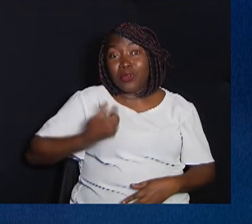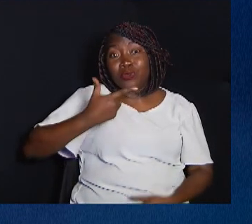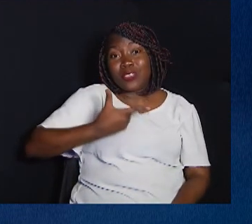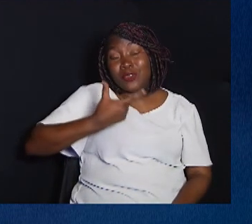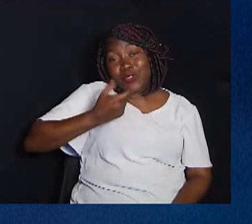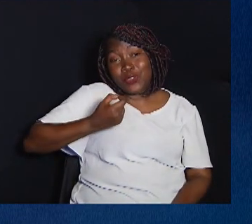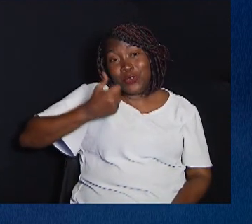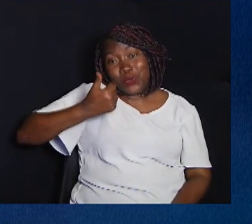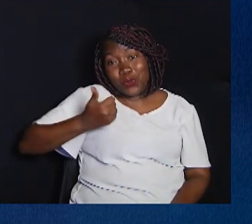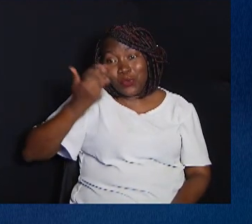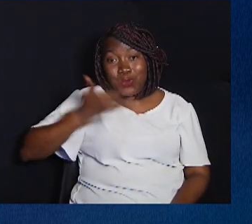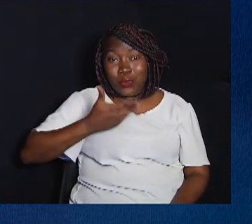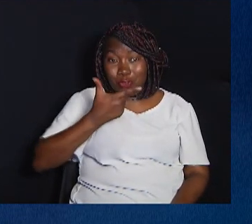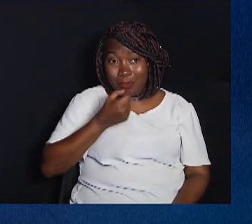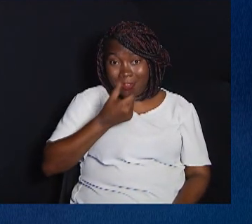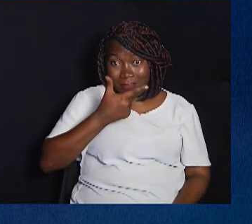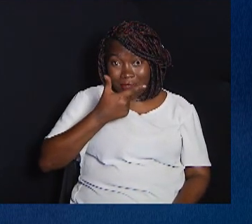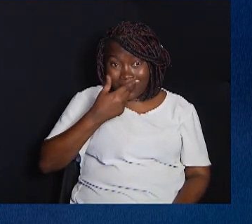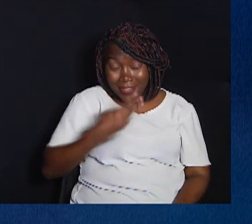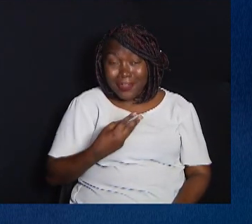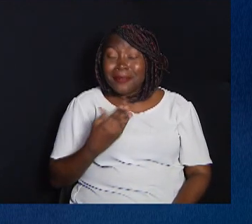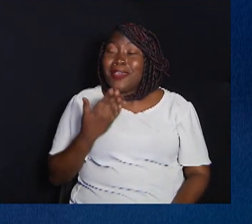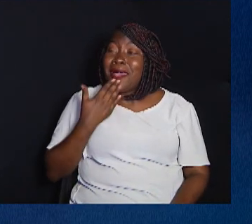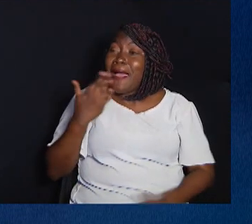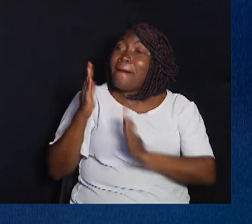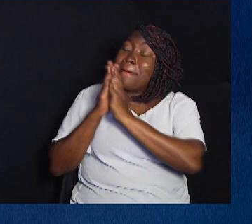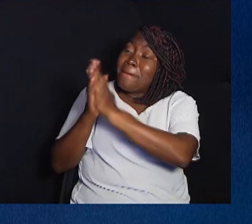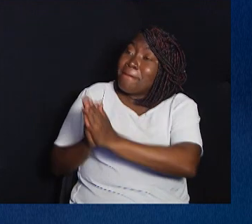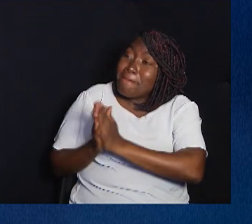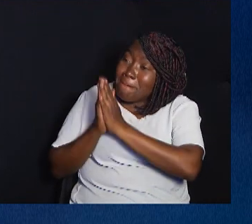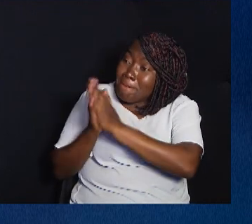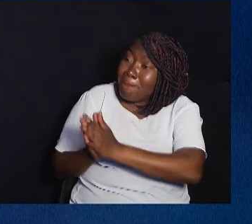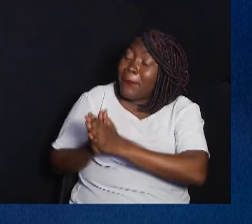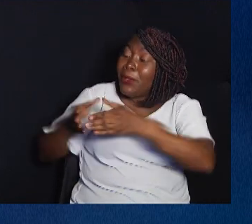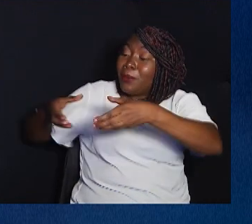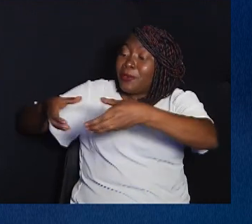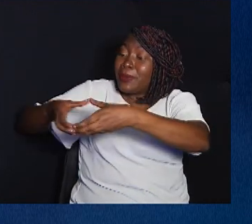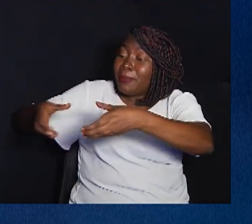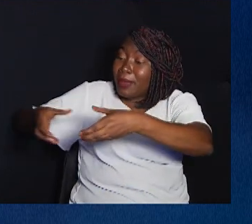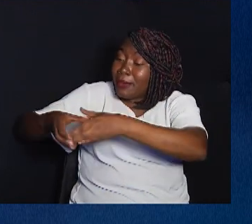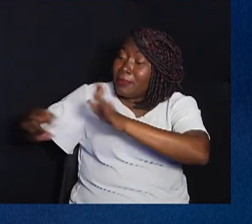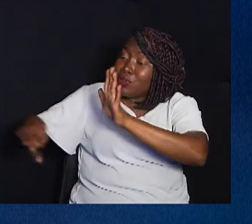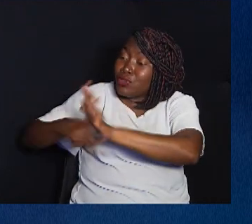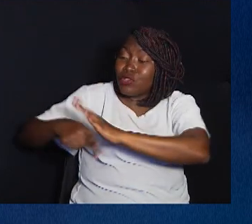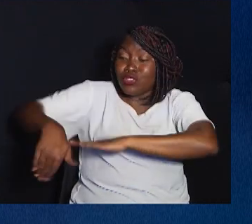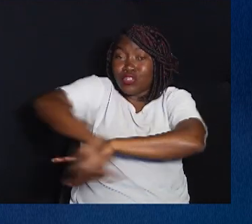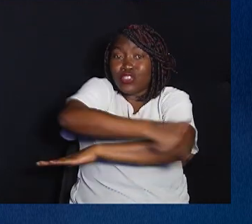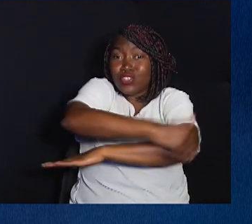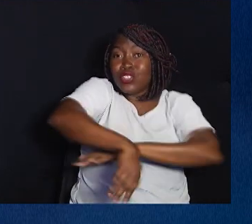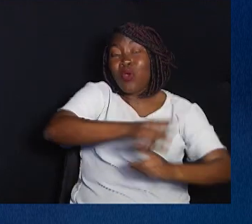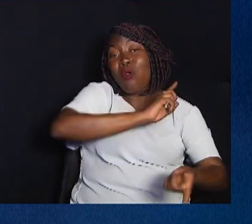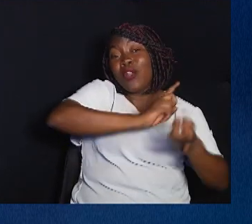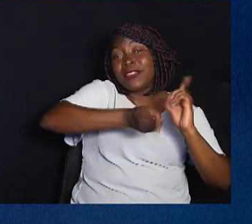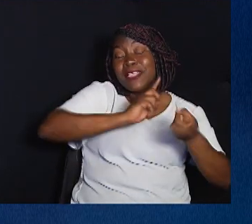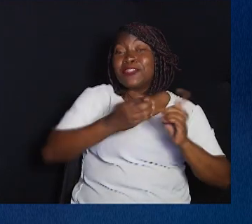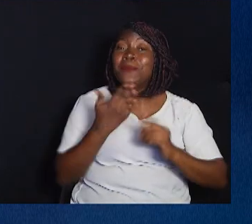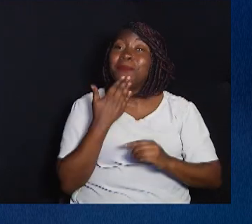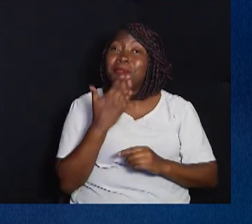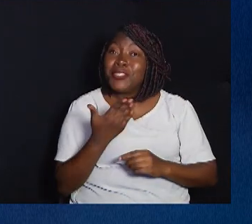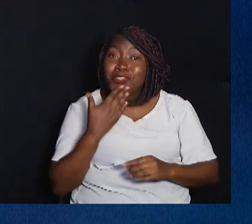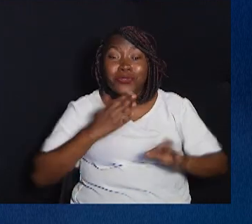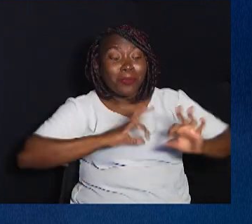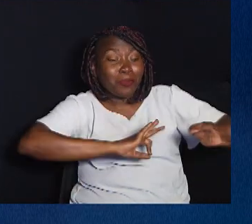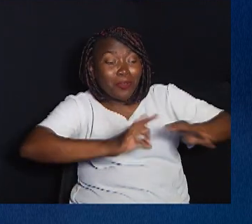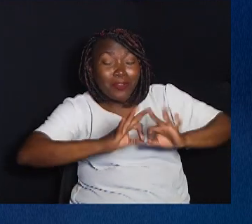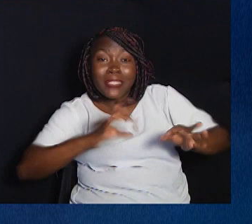De apelo direcionada ao Departamento de Estradas e Rodagens Pedindo providências urgentes para que seja